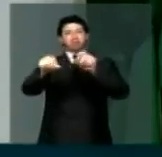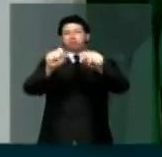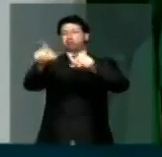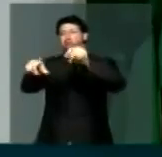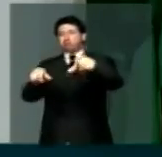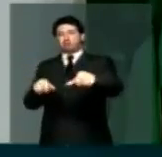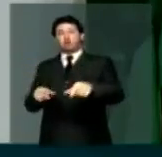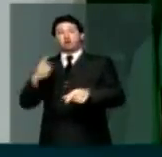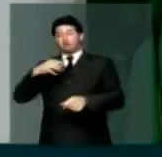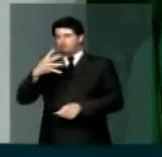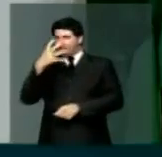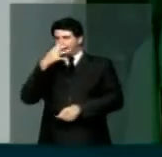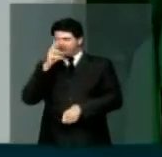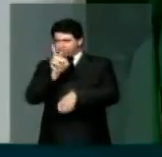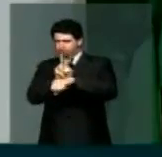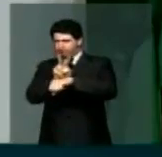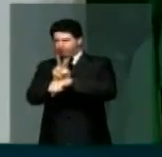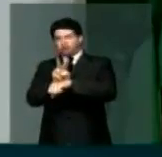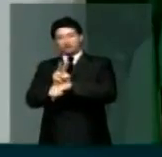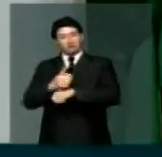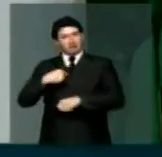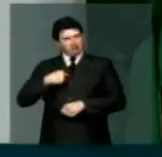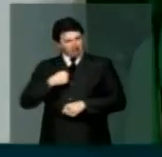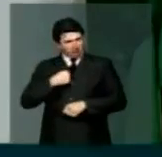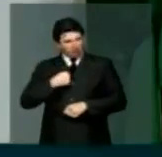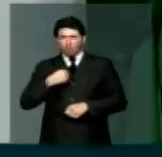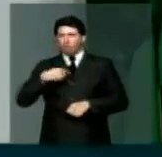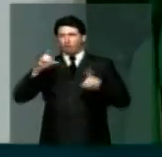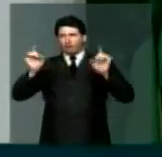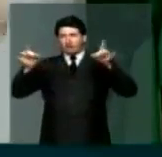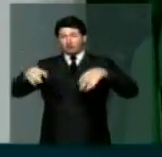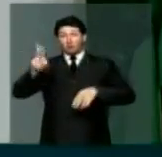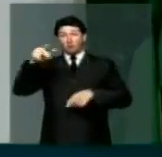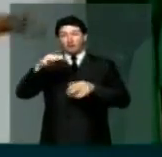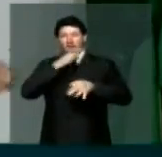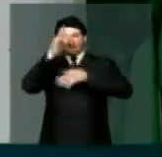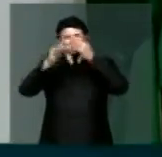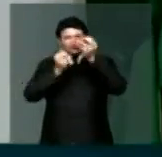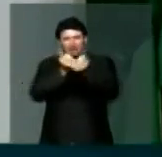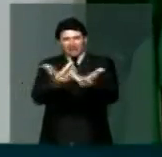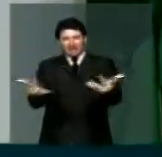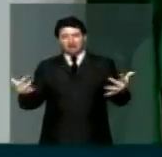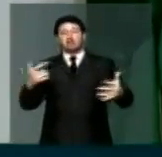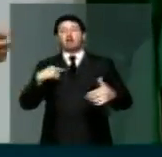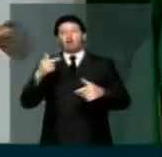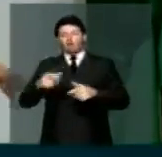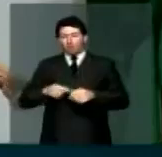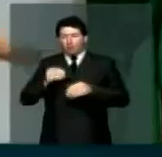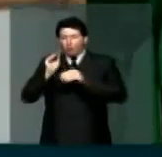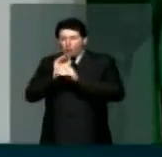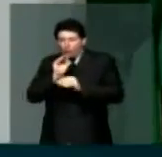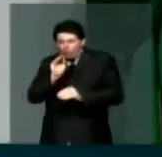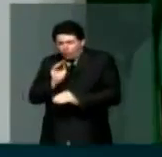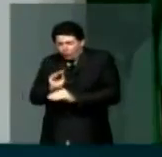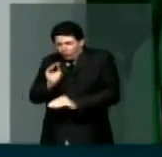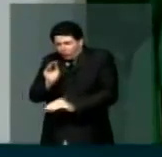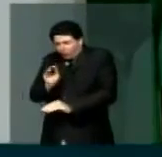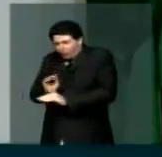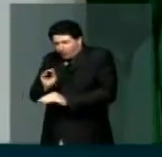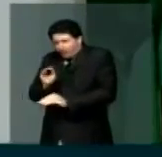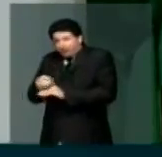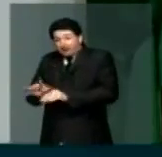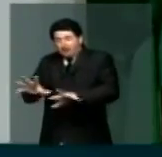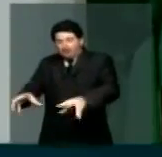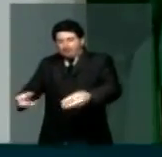atentos na vigília. Eu não vou desistir desse jardim, vou regar, adubar, plantá-lo em mim